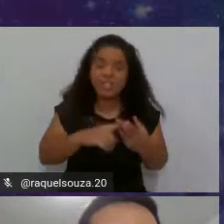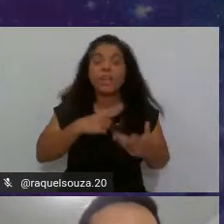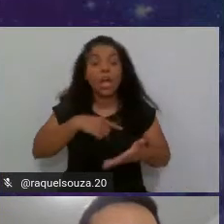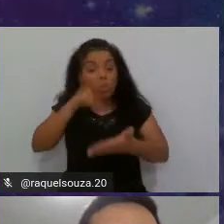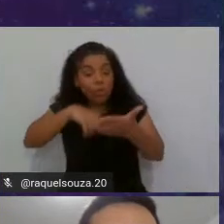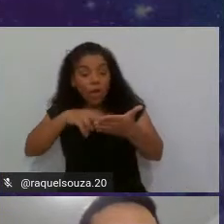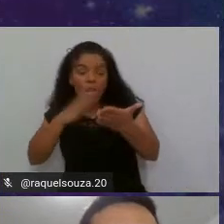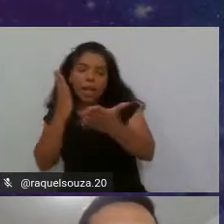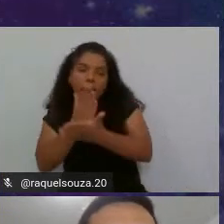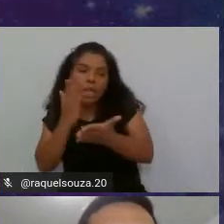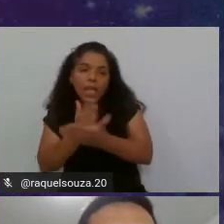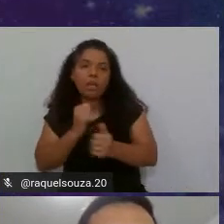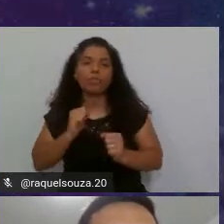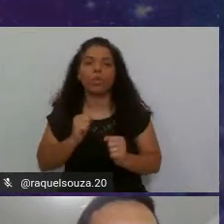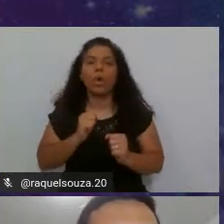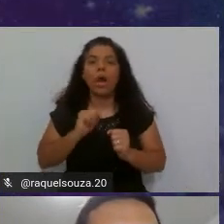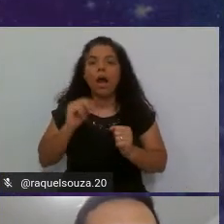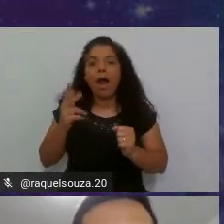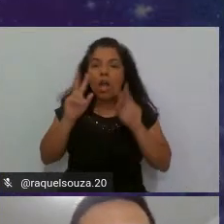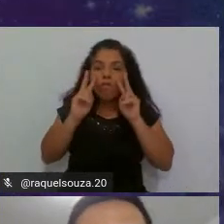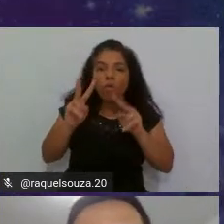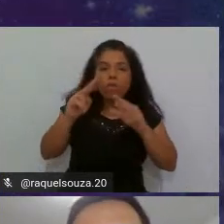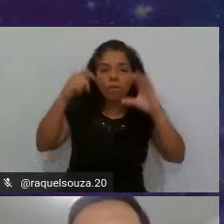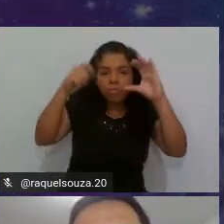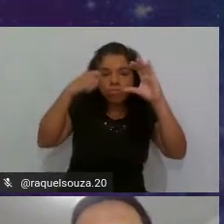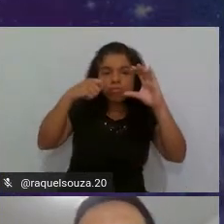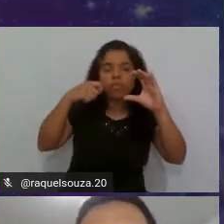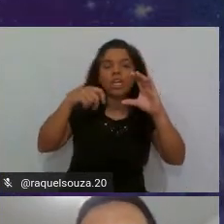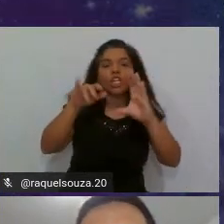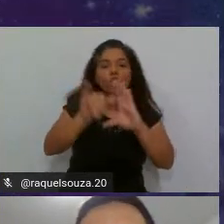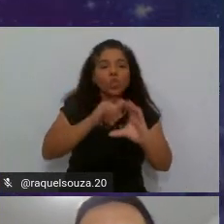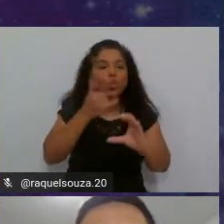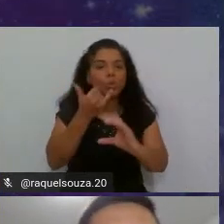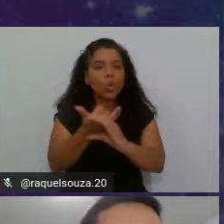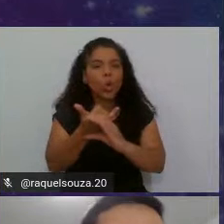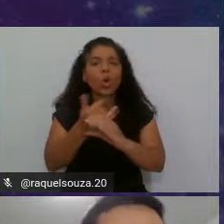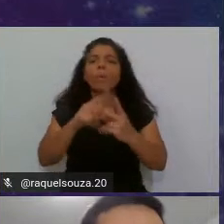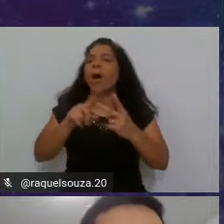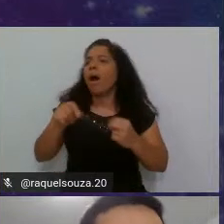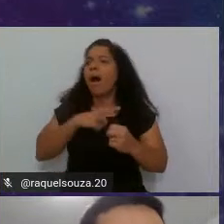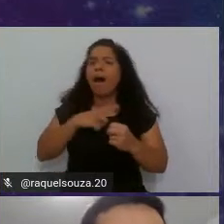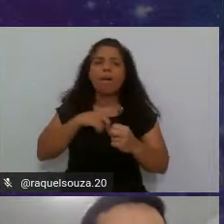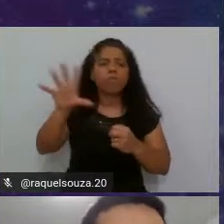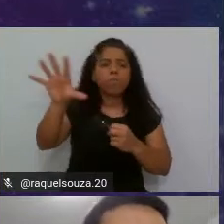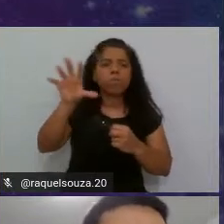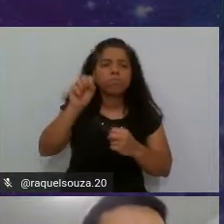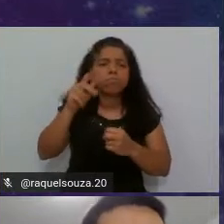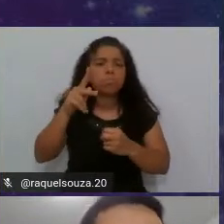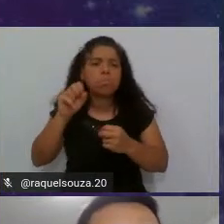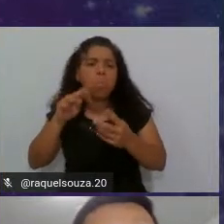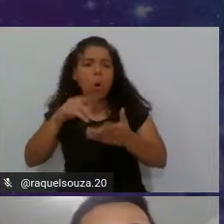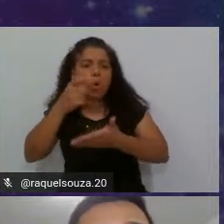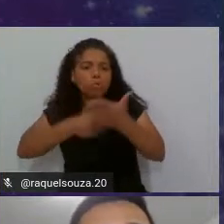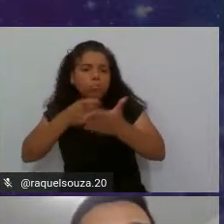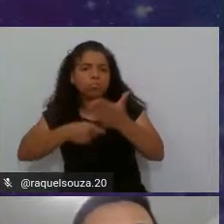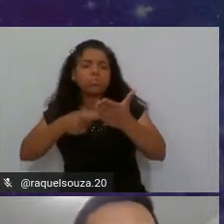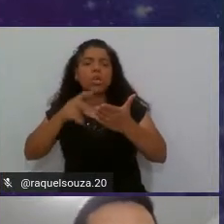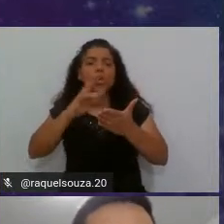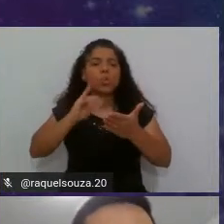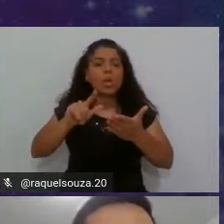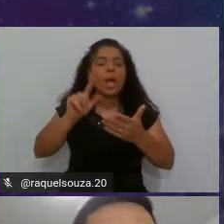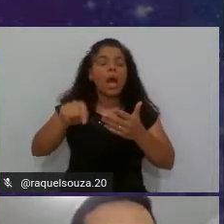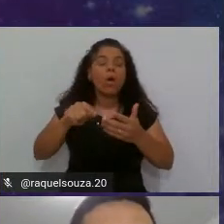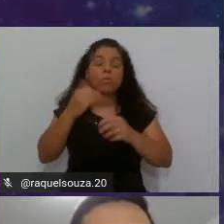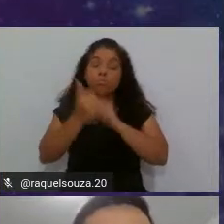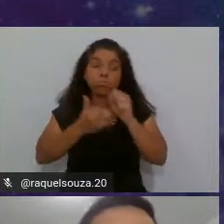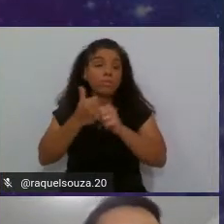livro, eu vou ver vídeos no YouTube, vou pegar posts, tutoriais na internet. Então, você precisa definir